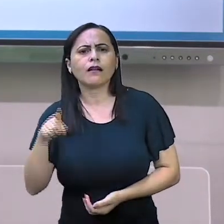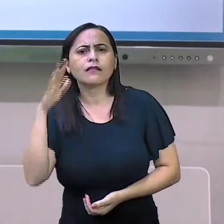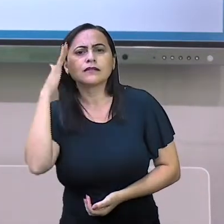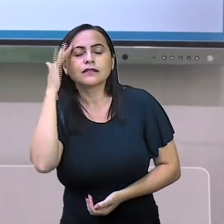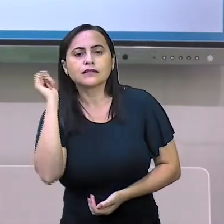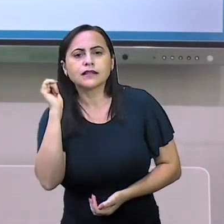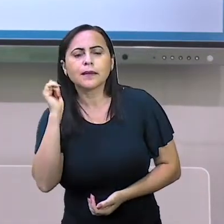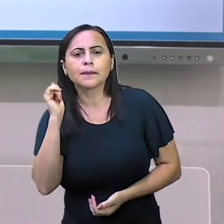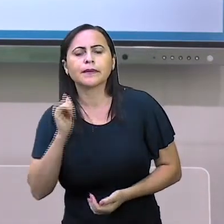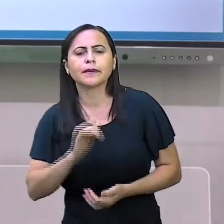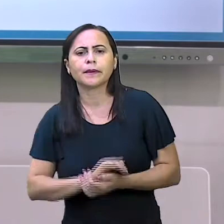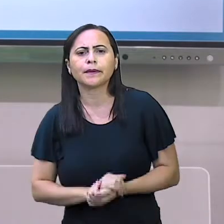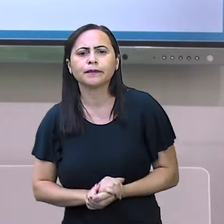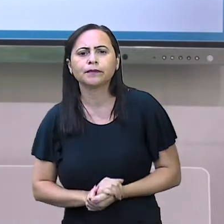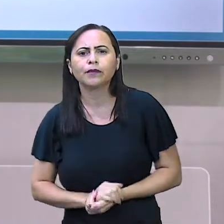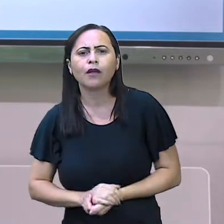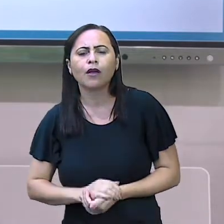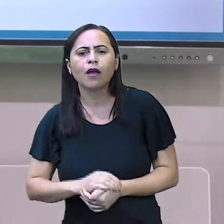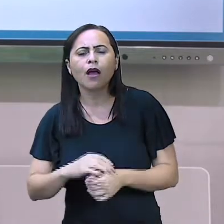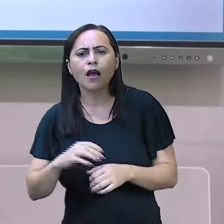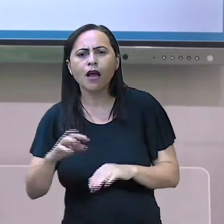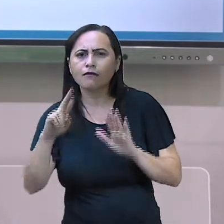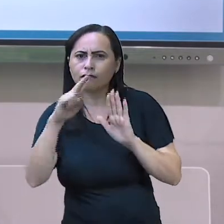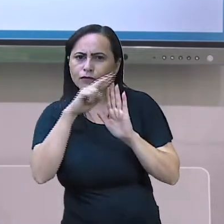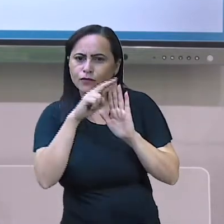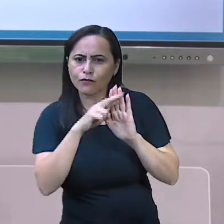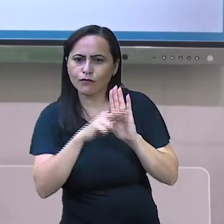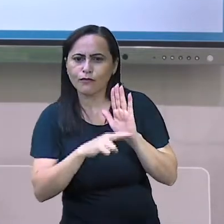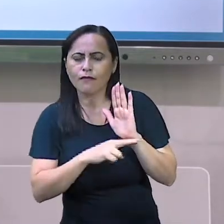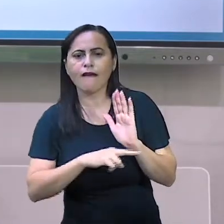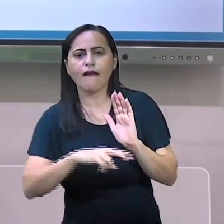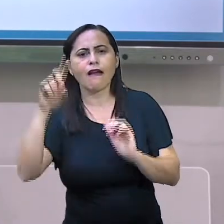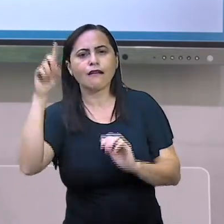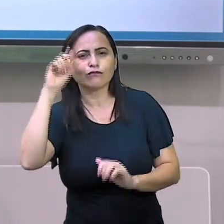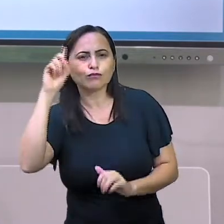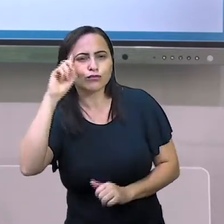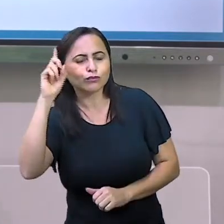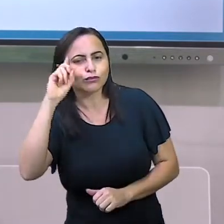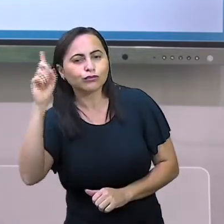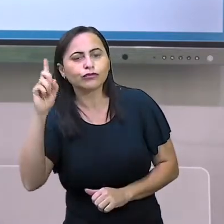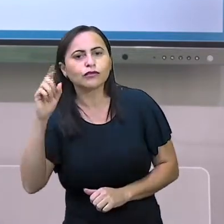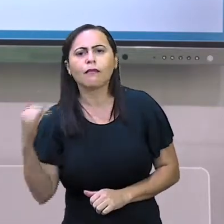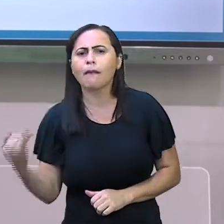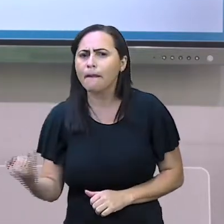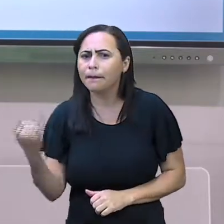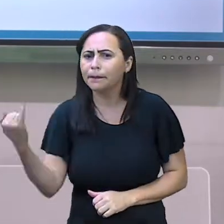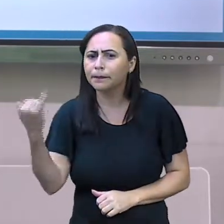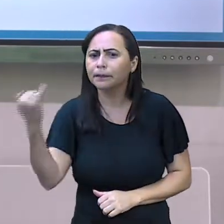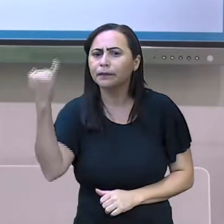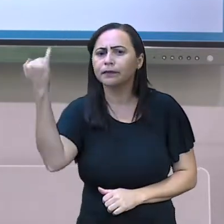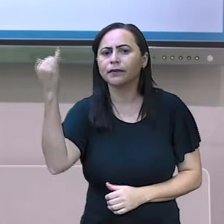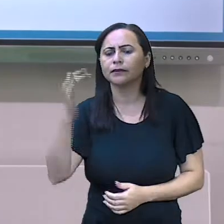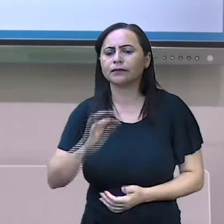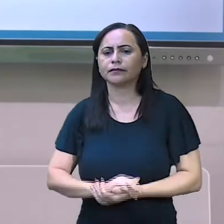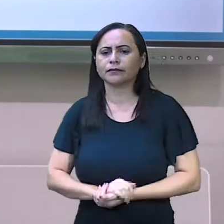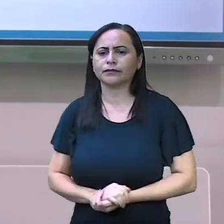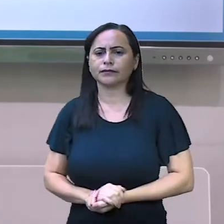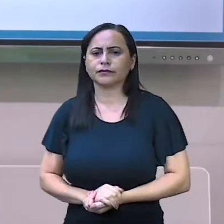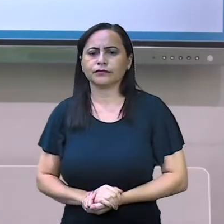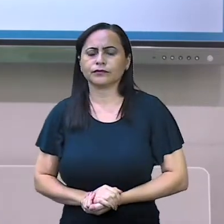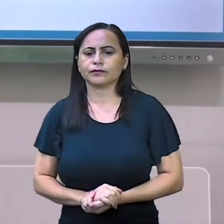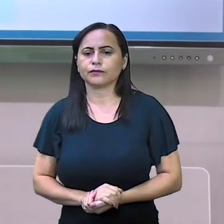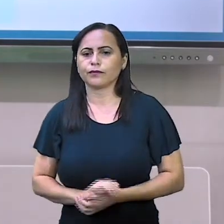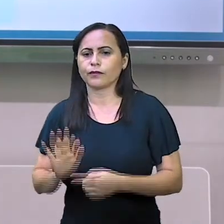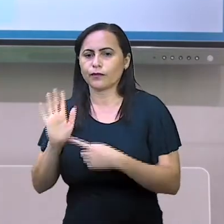que a rotina é muito importante? É muito importante a gente estabelecer esses horários? Vou mostrar